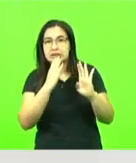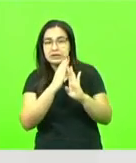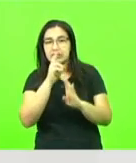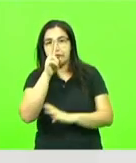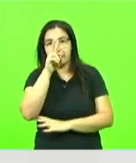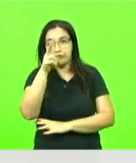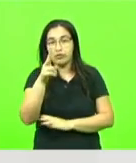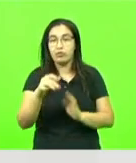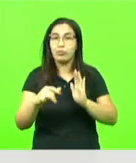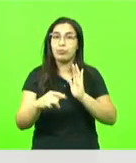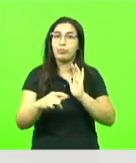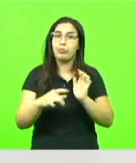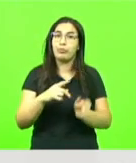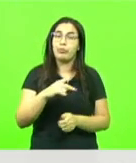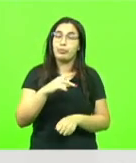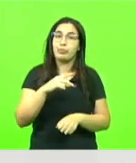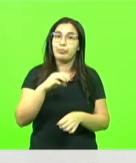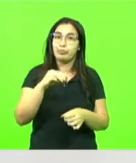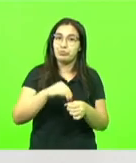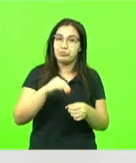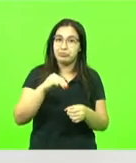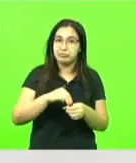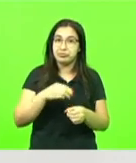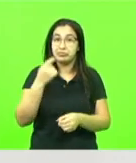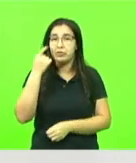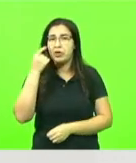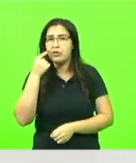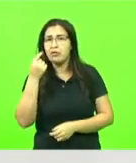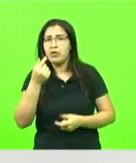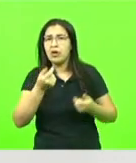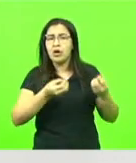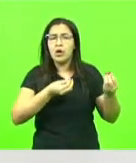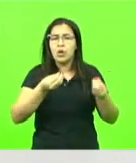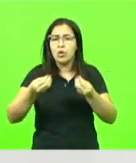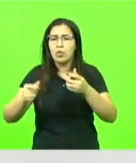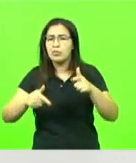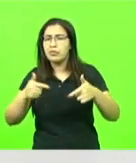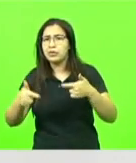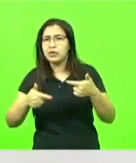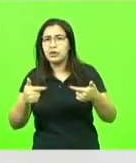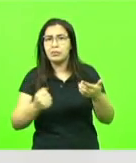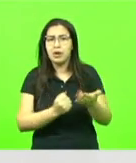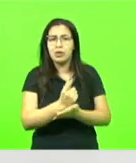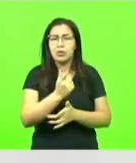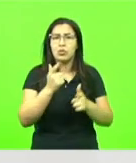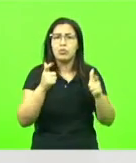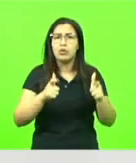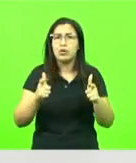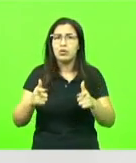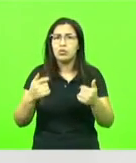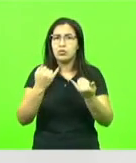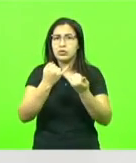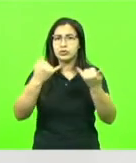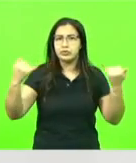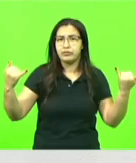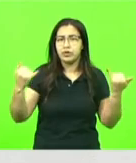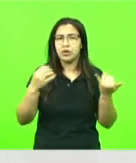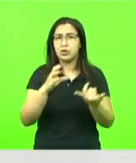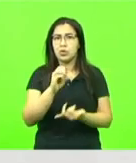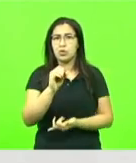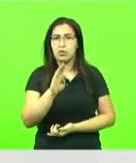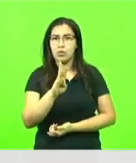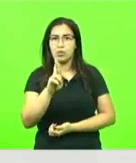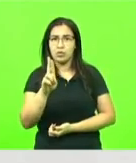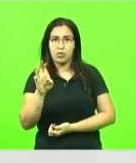município em cima daqueles que trabalham e compram esse tipo de material que é levado. Fia, fiação, fiação de cobre, alumínio,